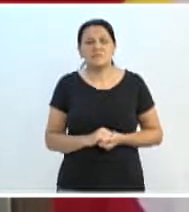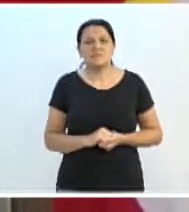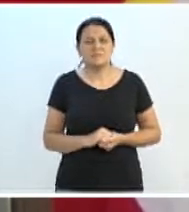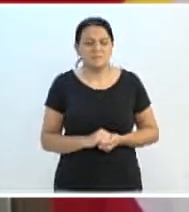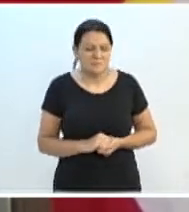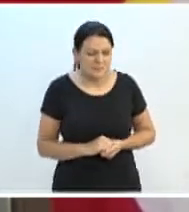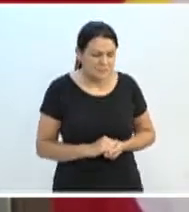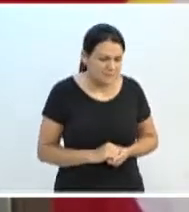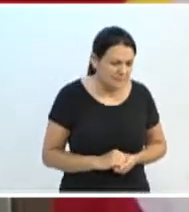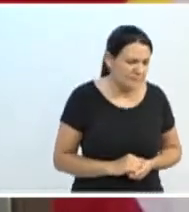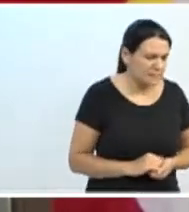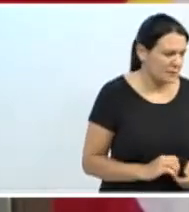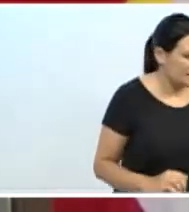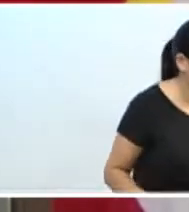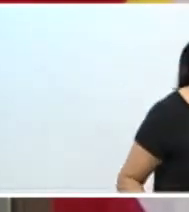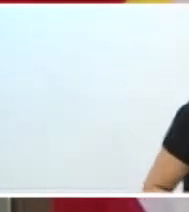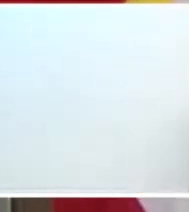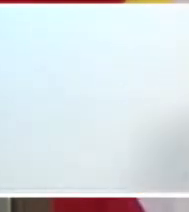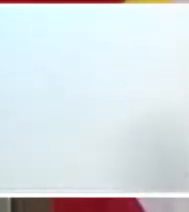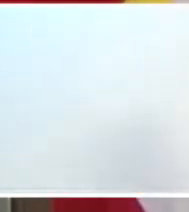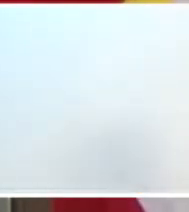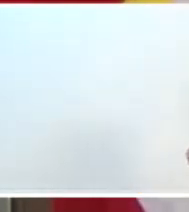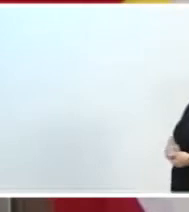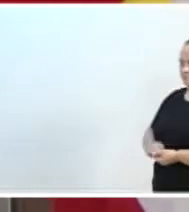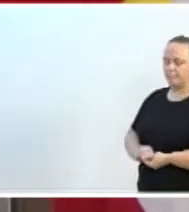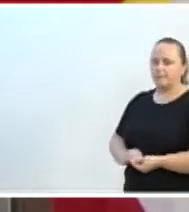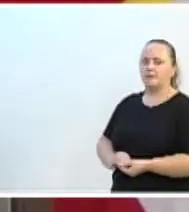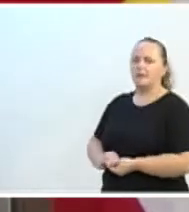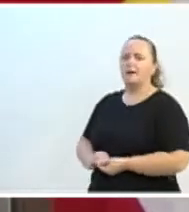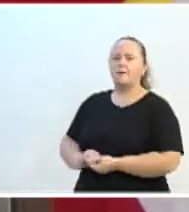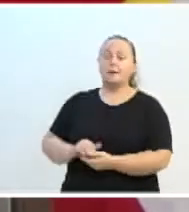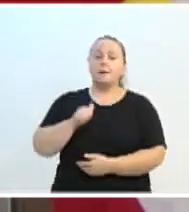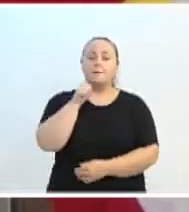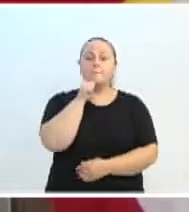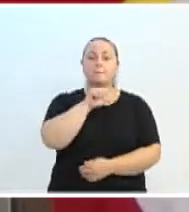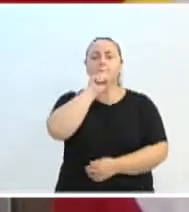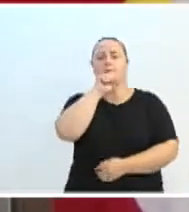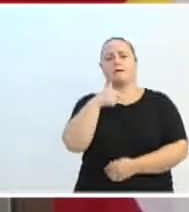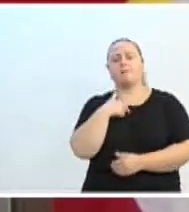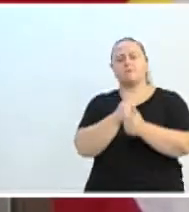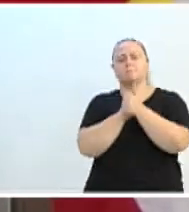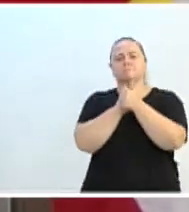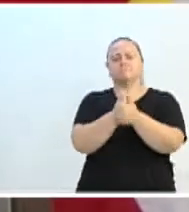com a fala de uma grande mãe que eu tive a honra de acompanhar,